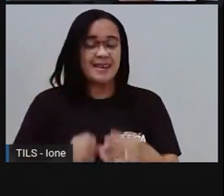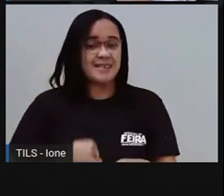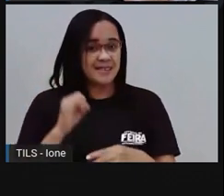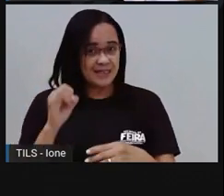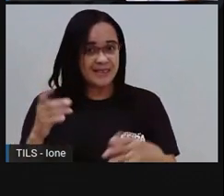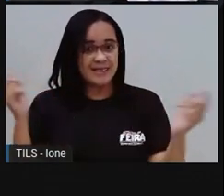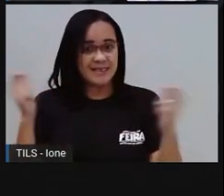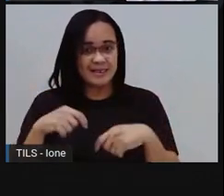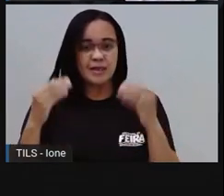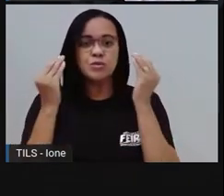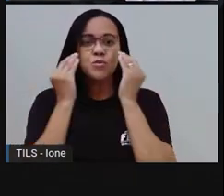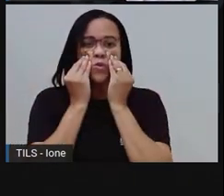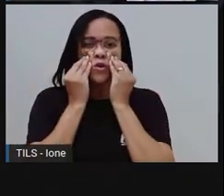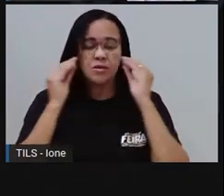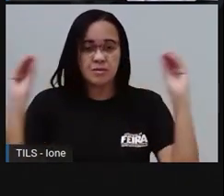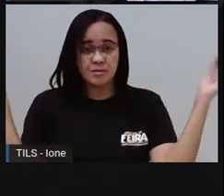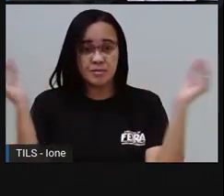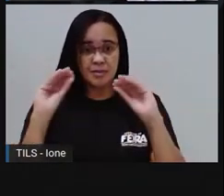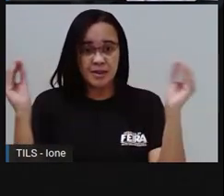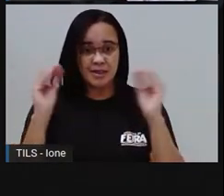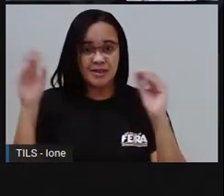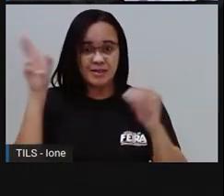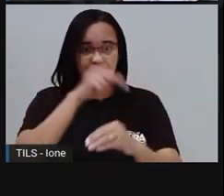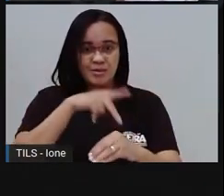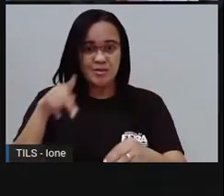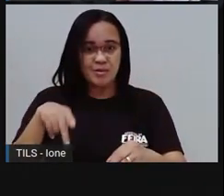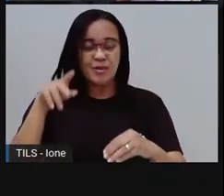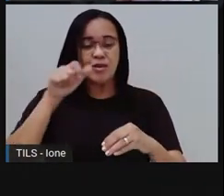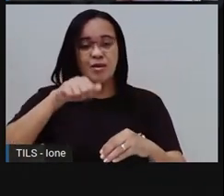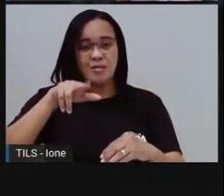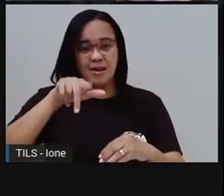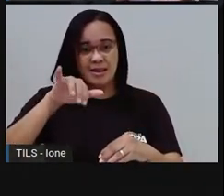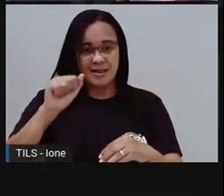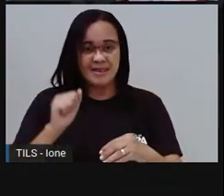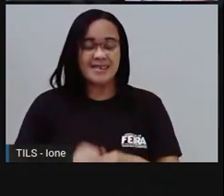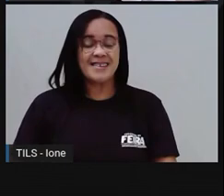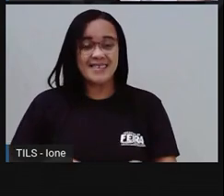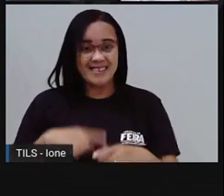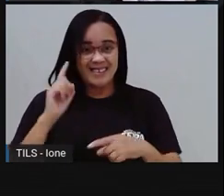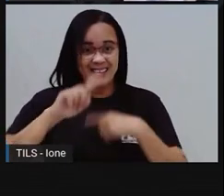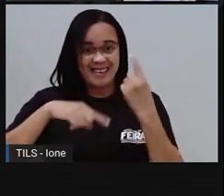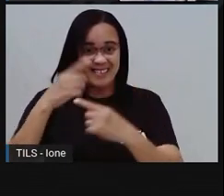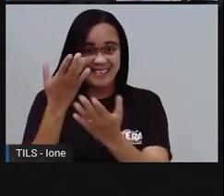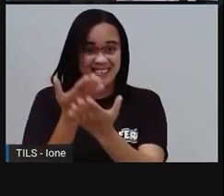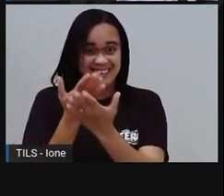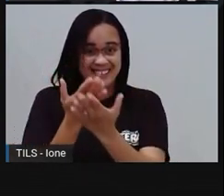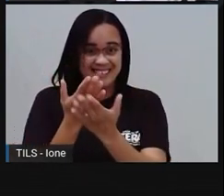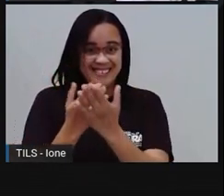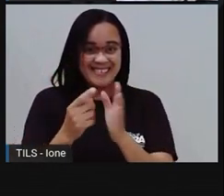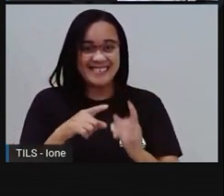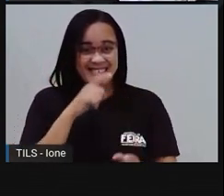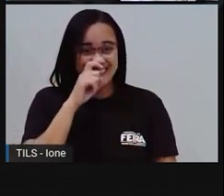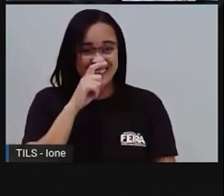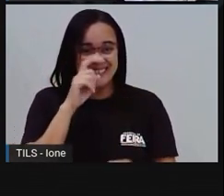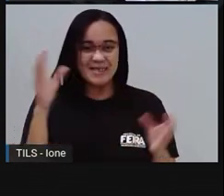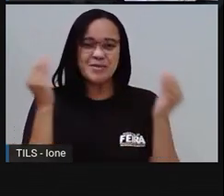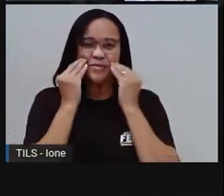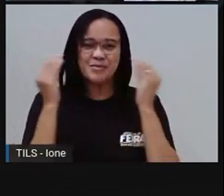Tá? Um beijo enorme de Pró Maria. até a nossa próxima aula. Porque agora eu vou me amostrar mais um pouco com essas coisas aqui, tá? Beijo.